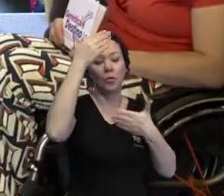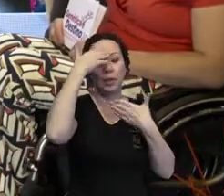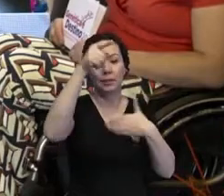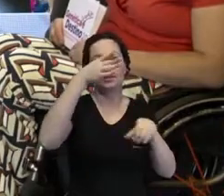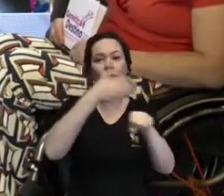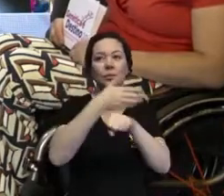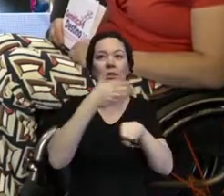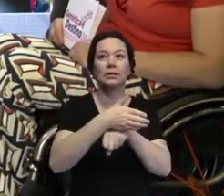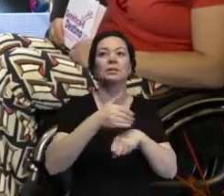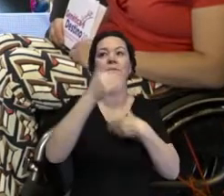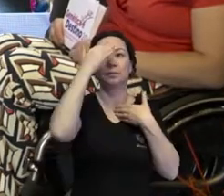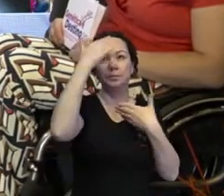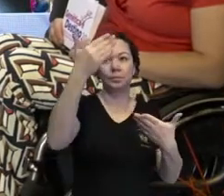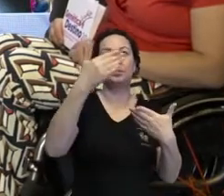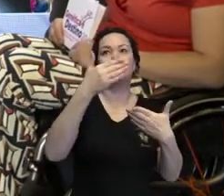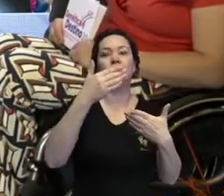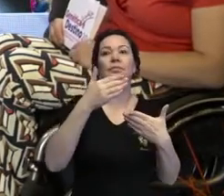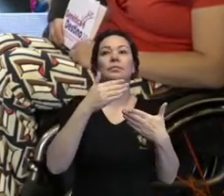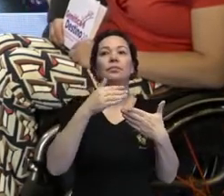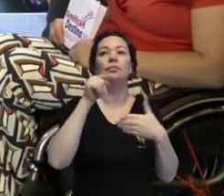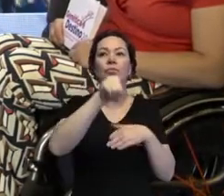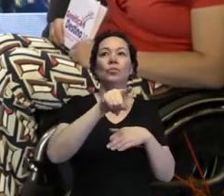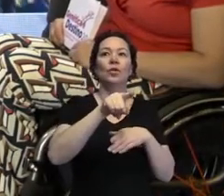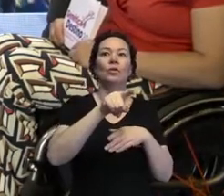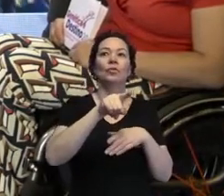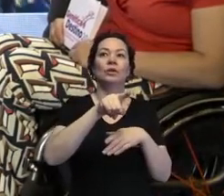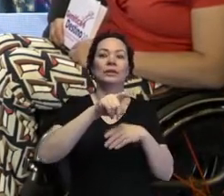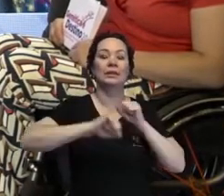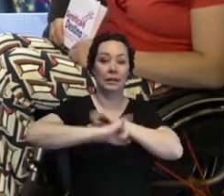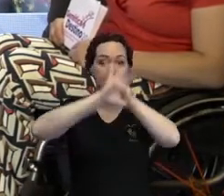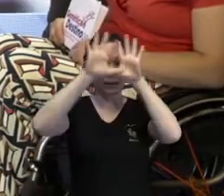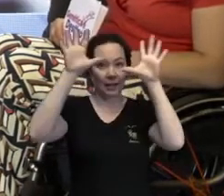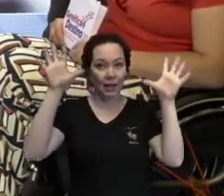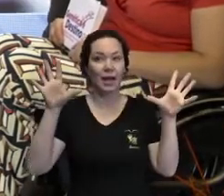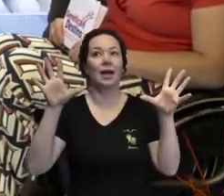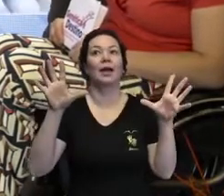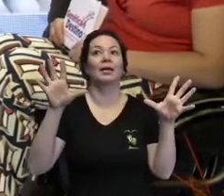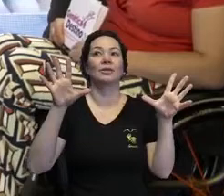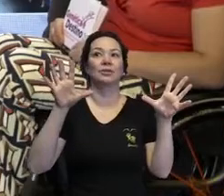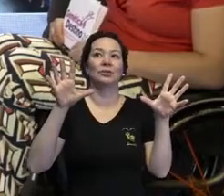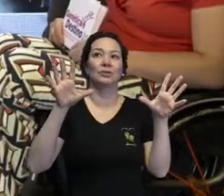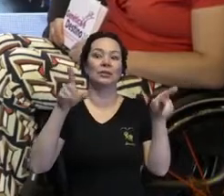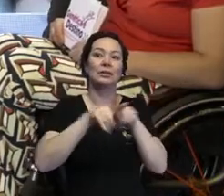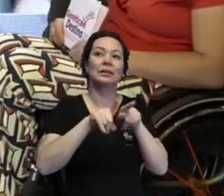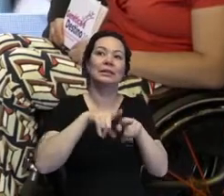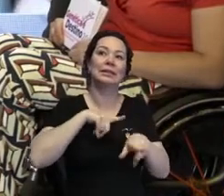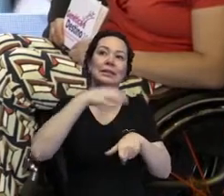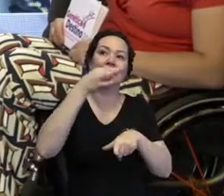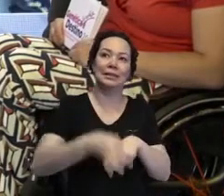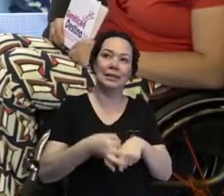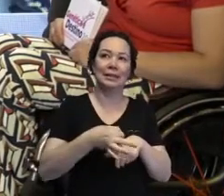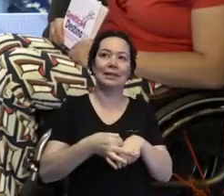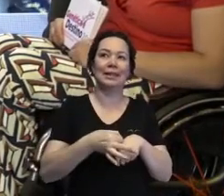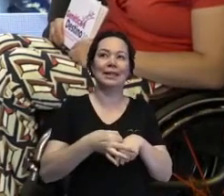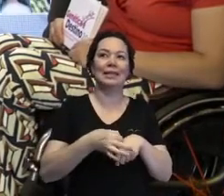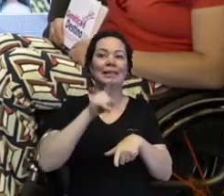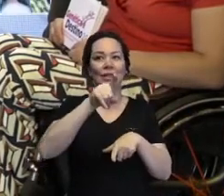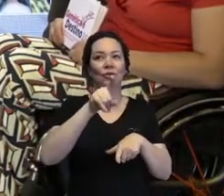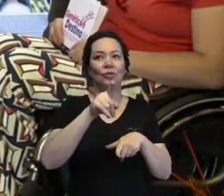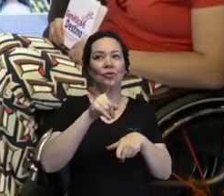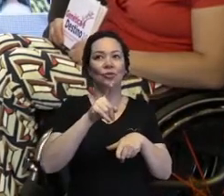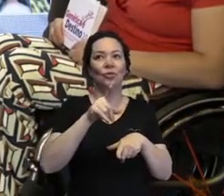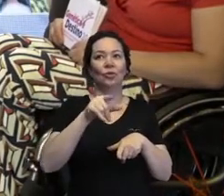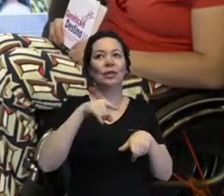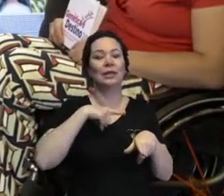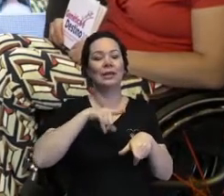você participar, obrigado por você trazer essa clareza para a gente aqui e tenho certeza que logo, logo você vai estar aqui em outros